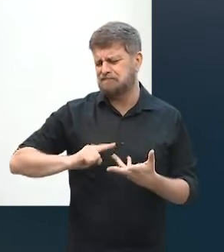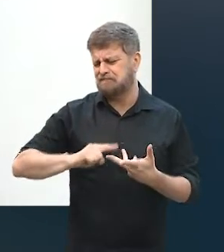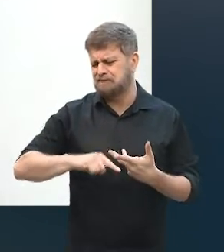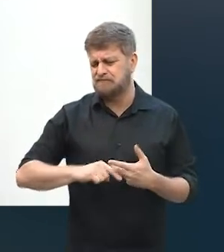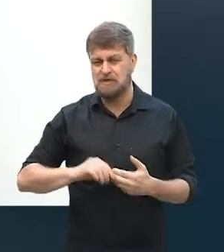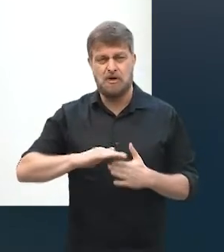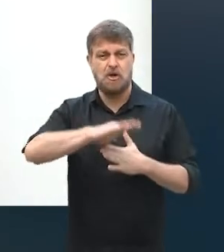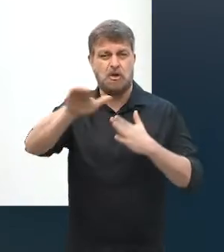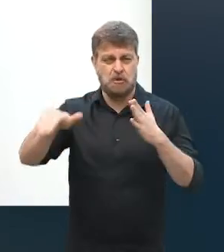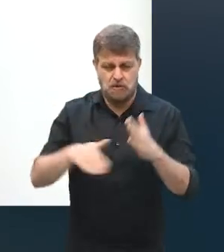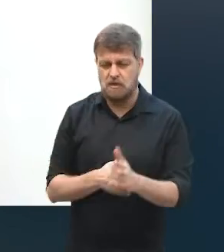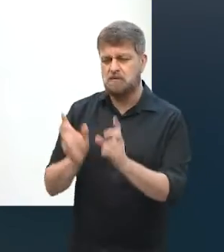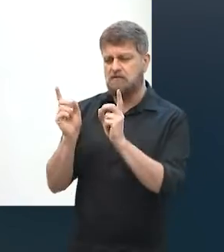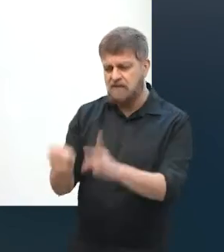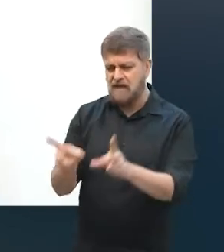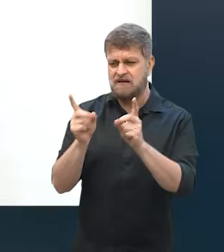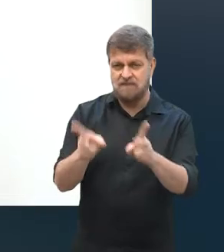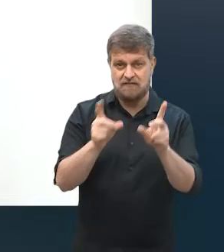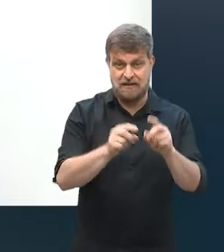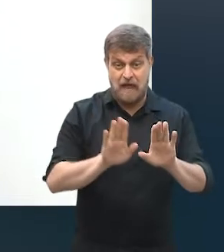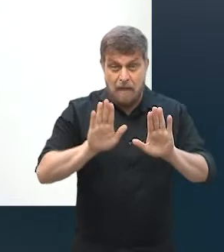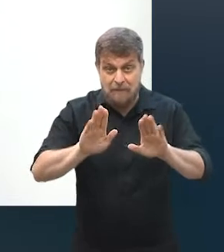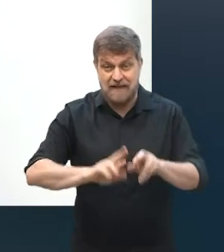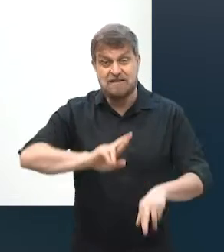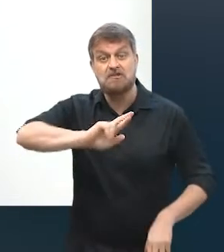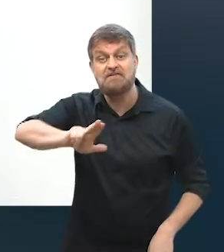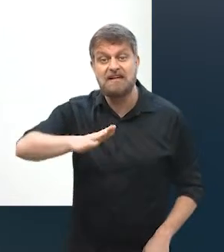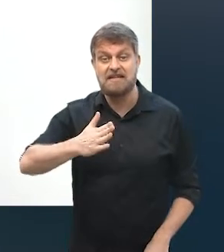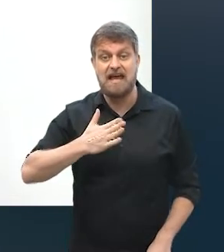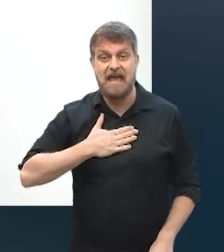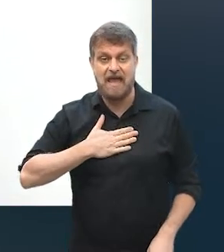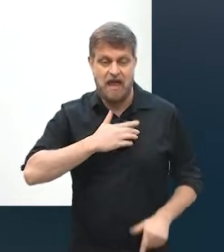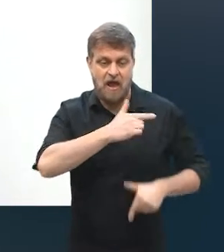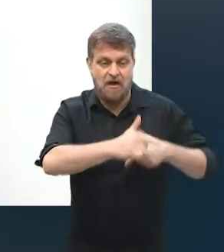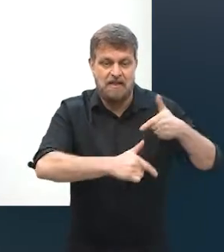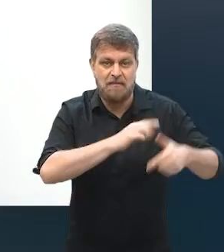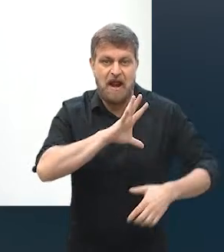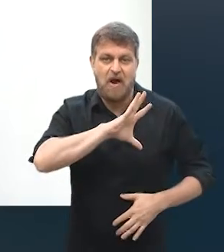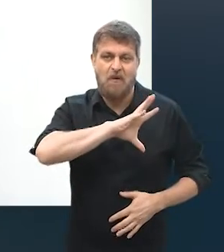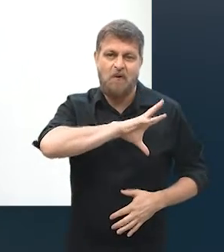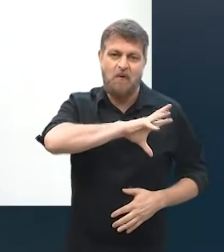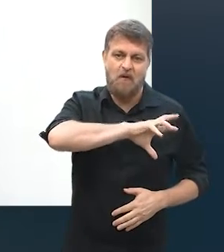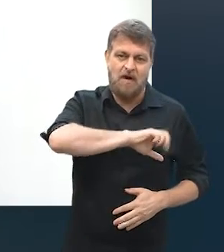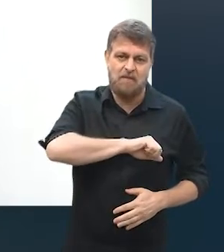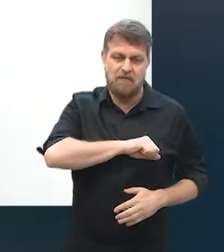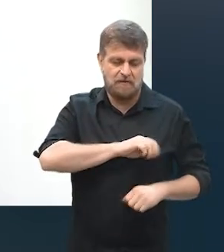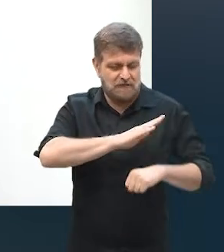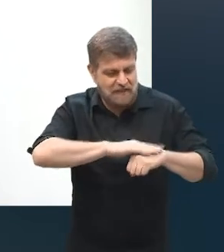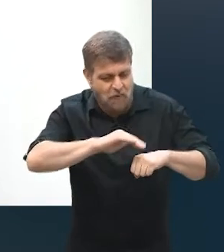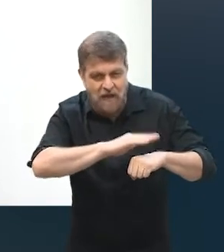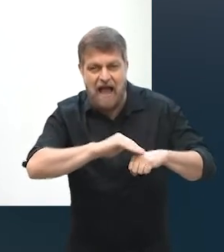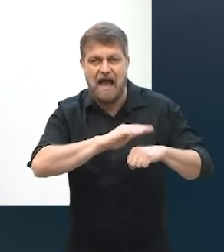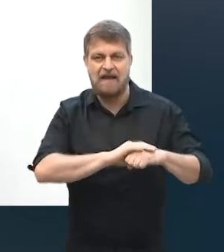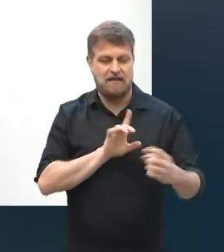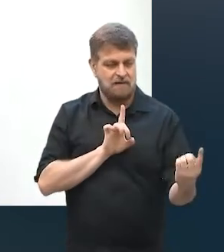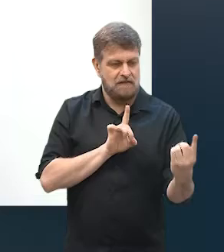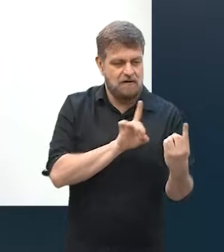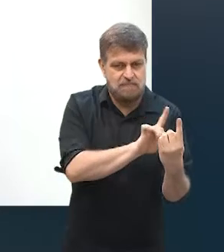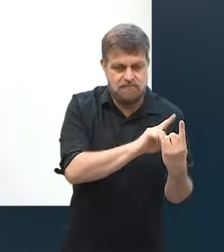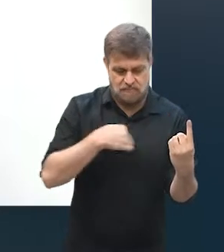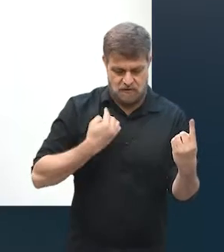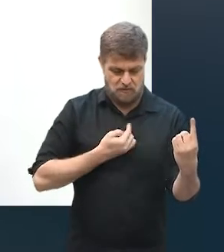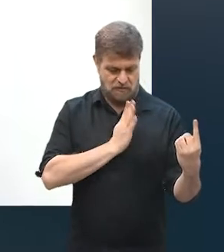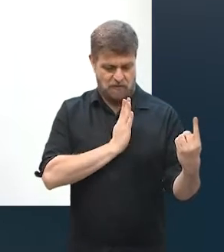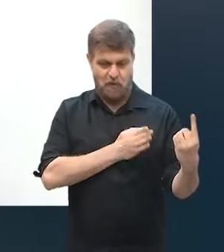Todo mundo faz. Só que se a gente faz com amor, se a gente cativa o cliente, se o cliente sente que aquilo que a gente faz vem do nosso